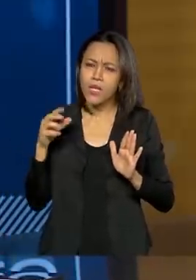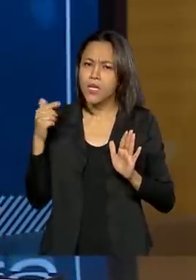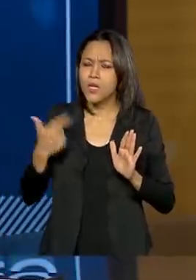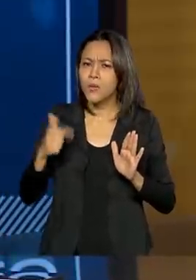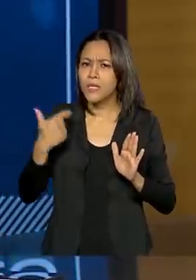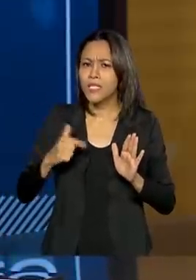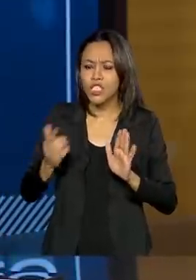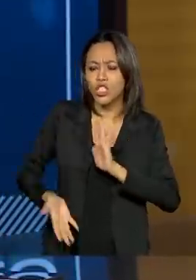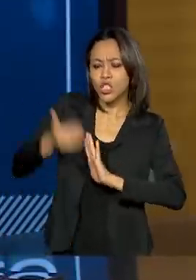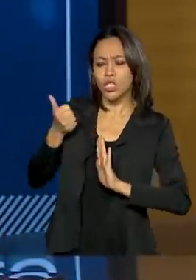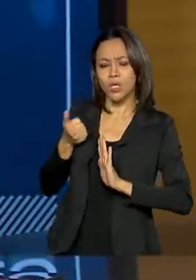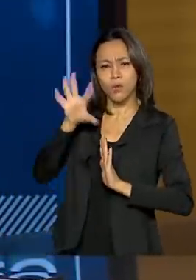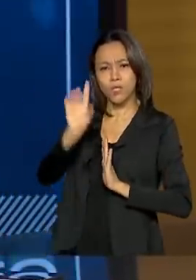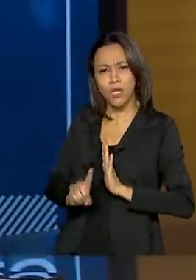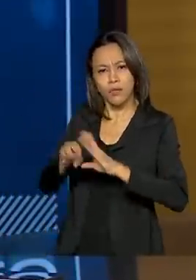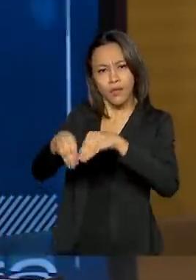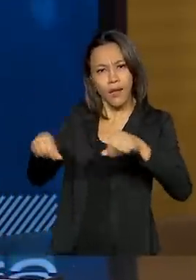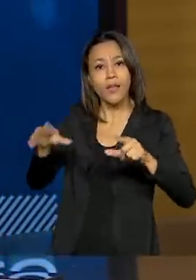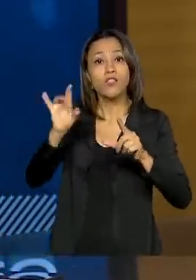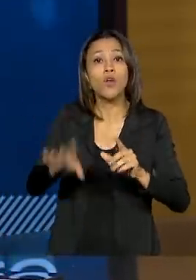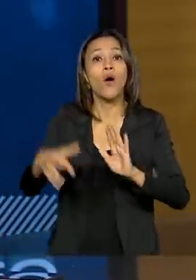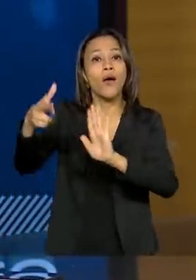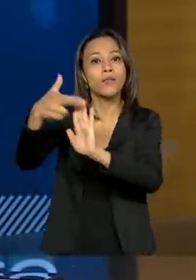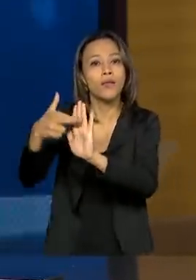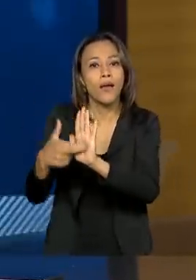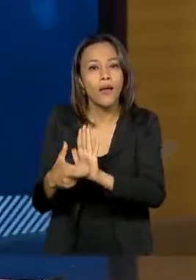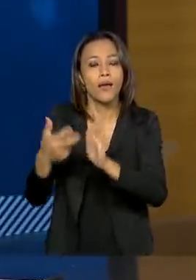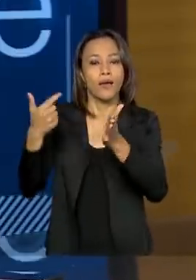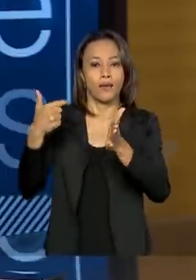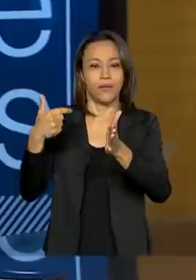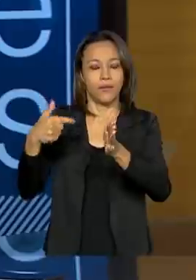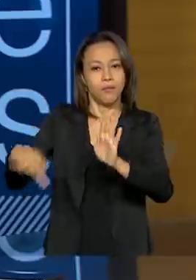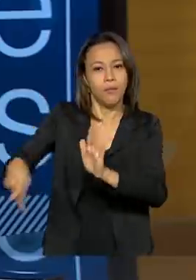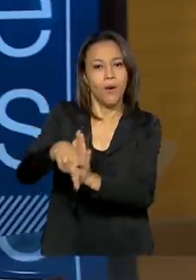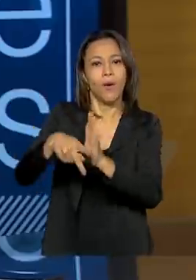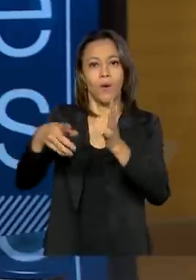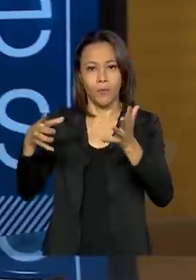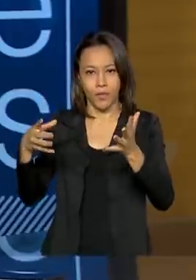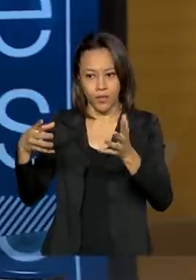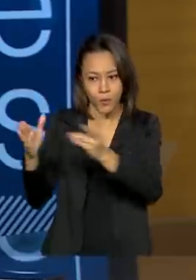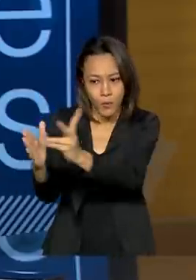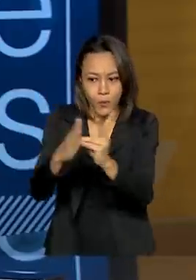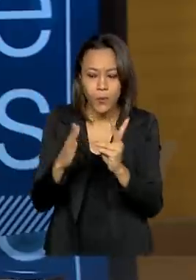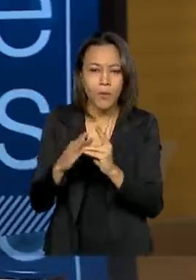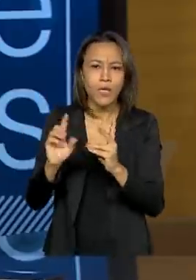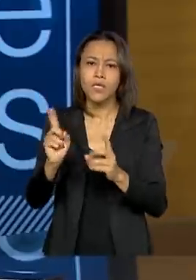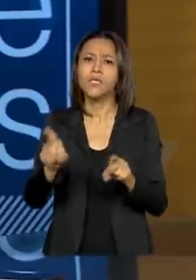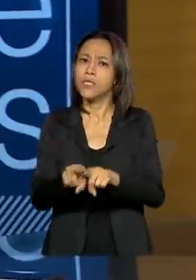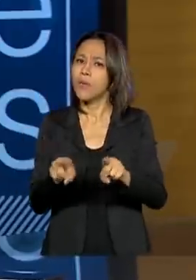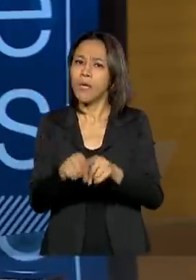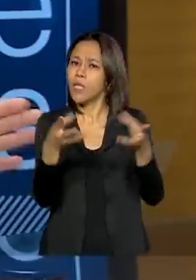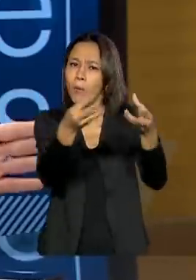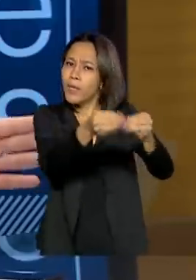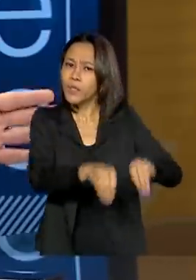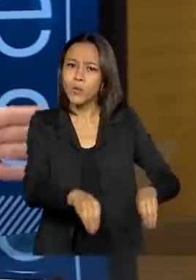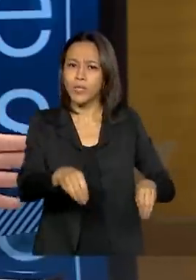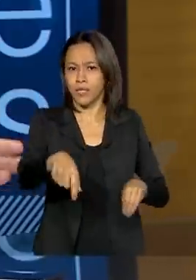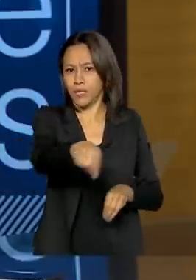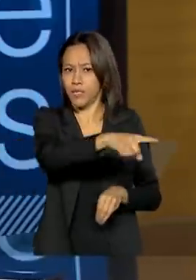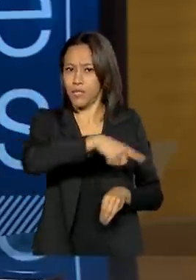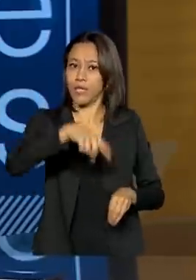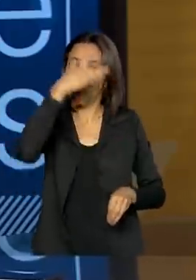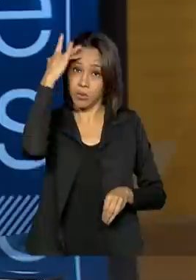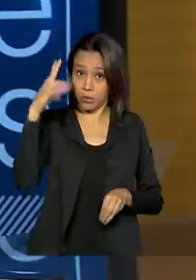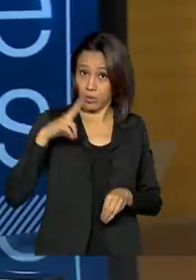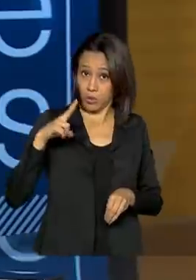Apenas regulamenta, traz uma claridade a essa questão e não prejudica também os proprietários que têm terras limites ali,